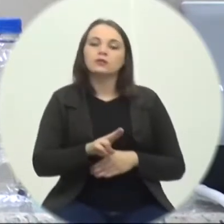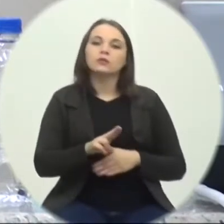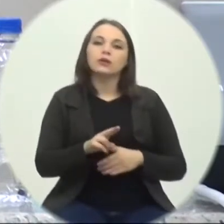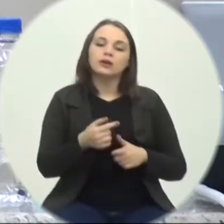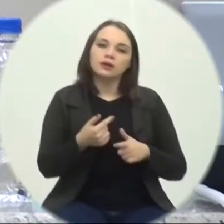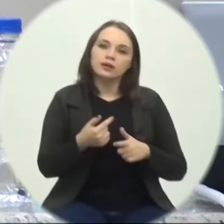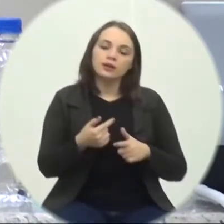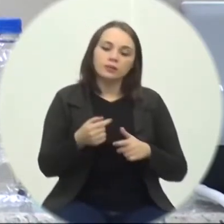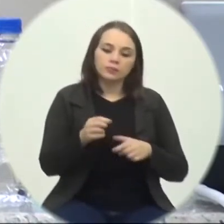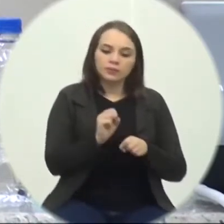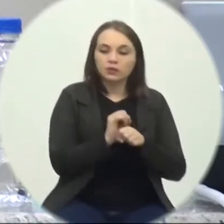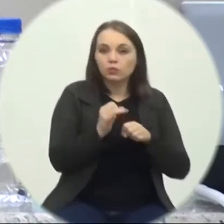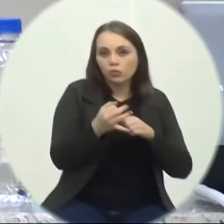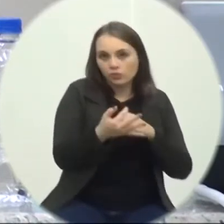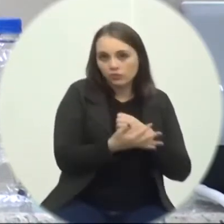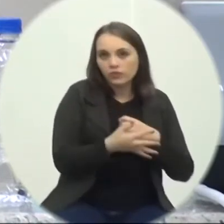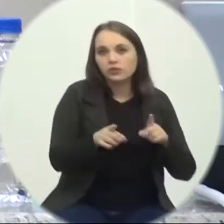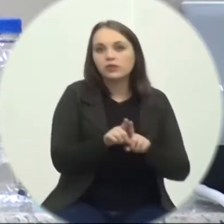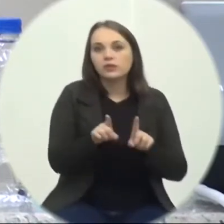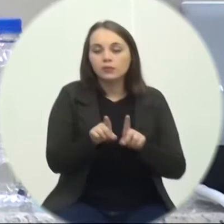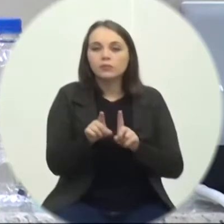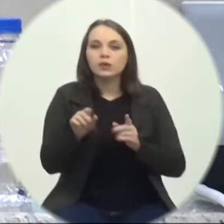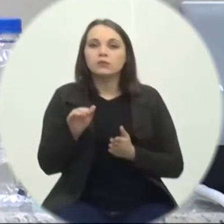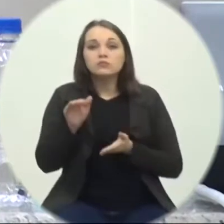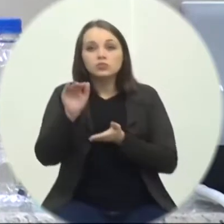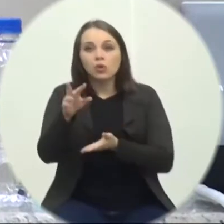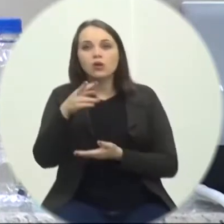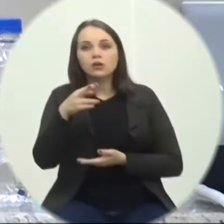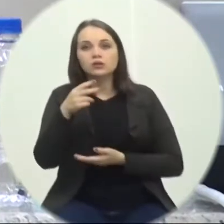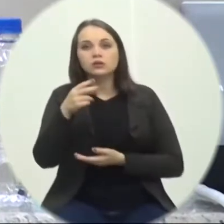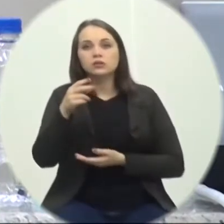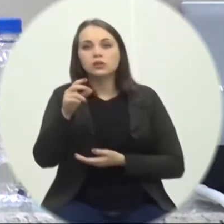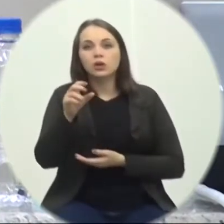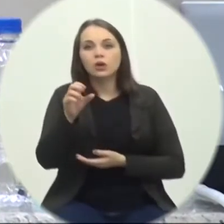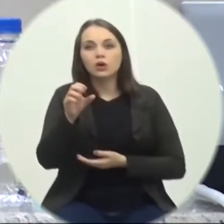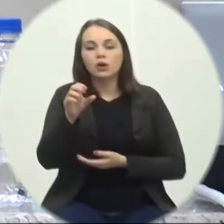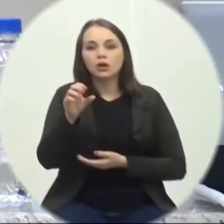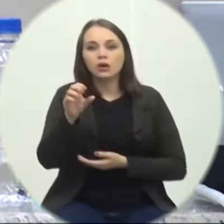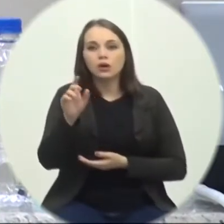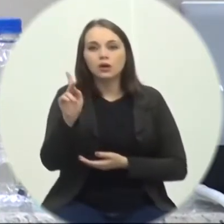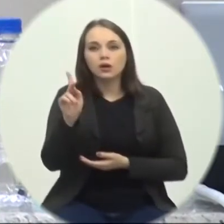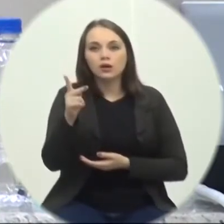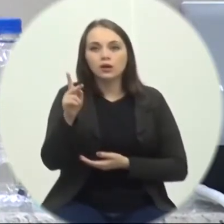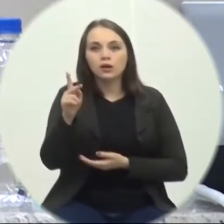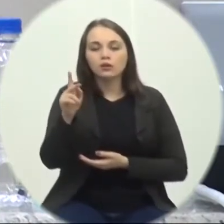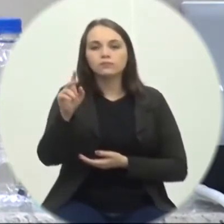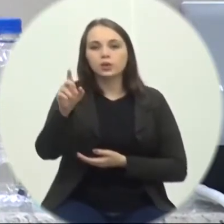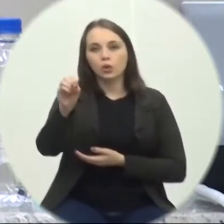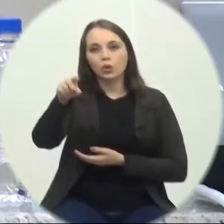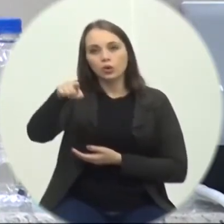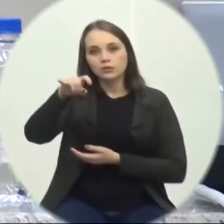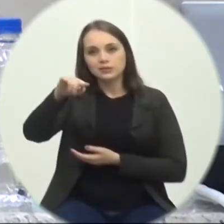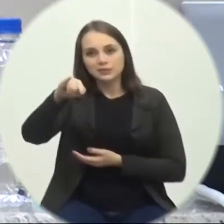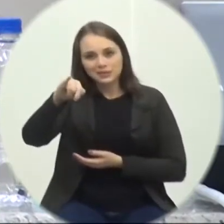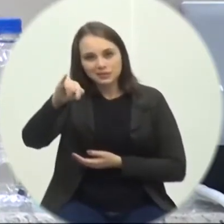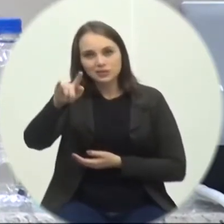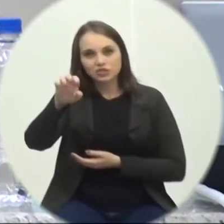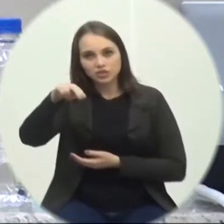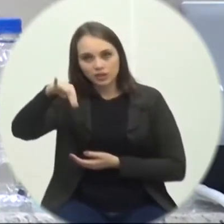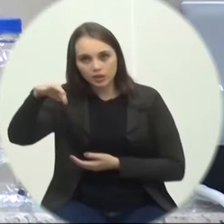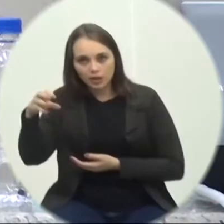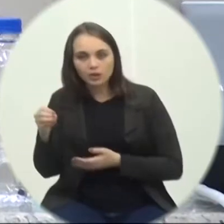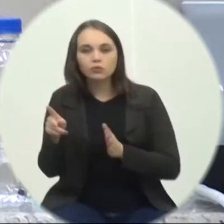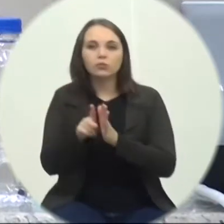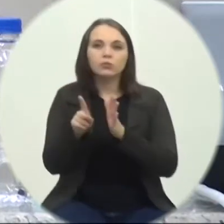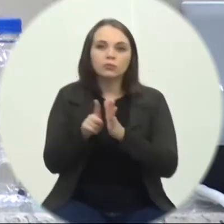Além de estoque De oxigênio De uso Hospitalar Solicita Também As informações Sobre a previsão De fluxo De estoque Dos